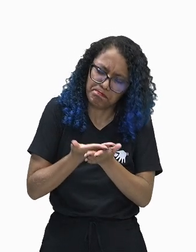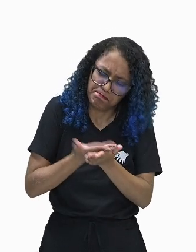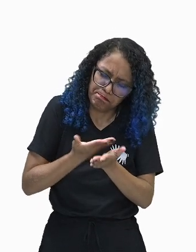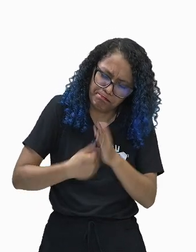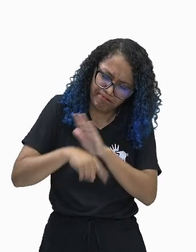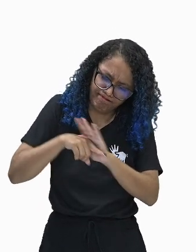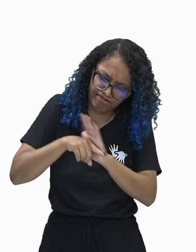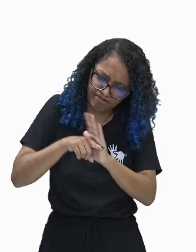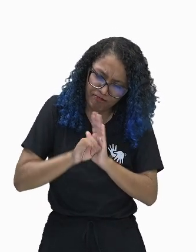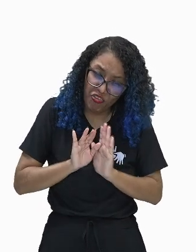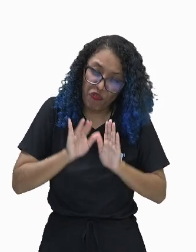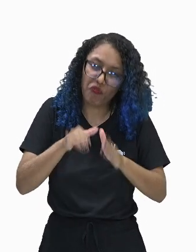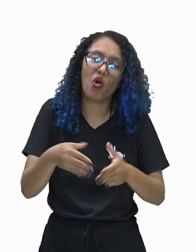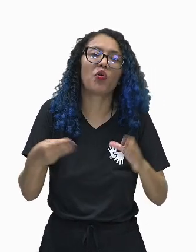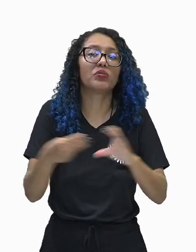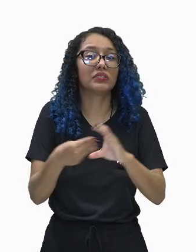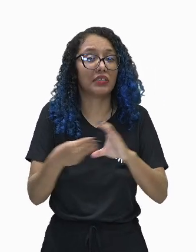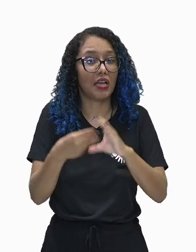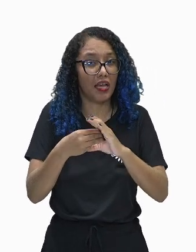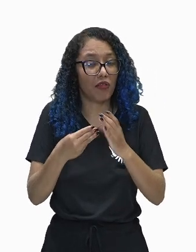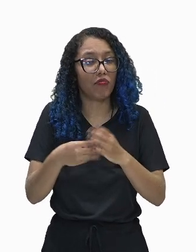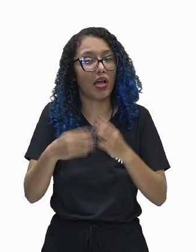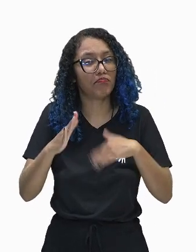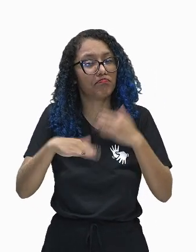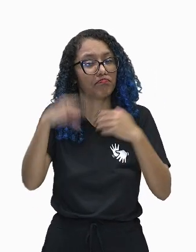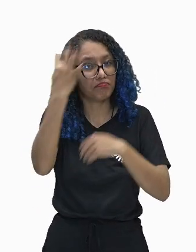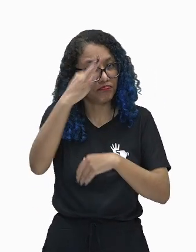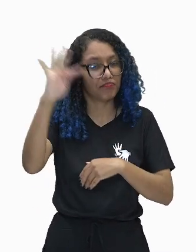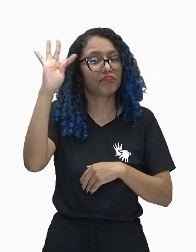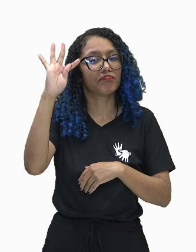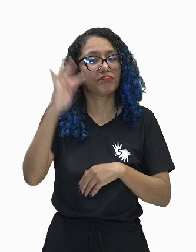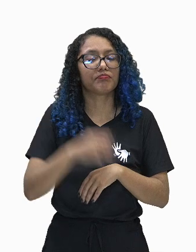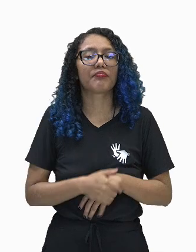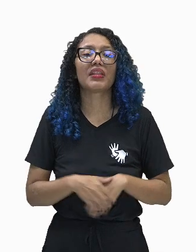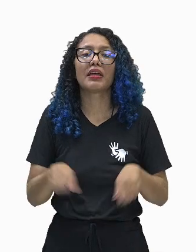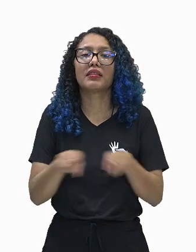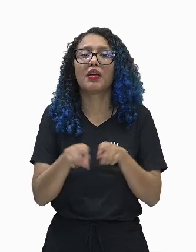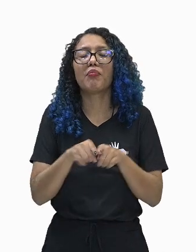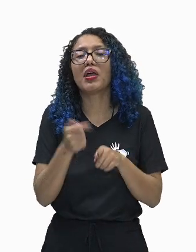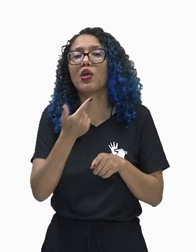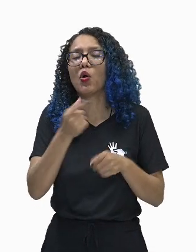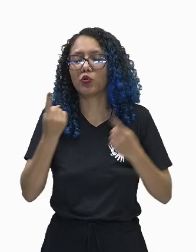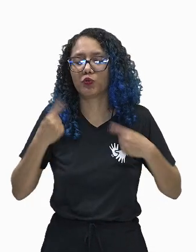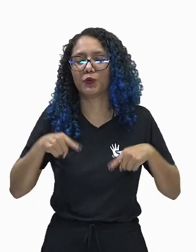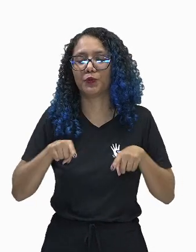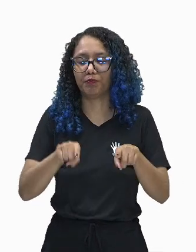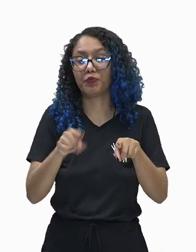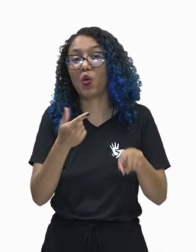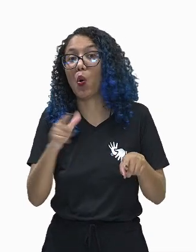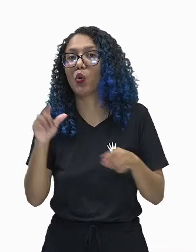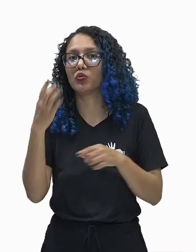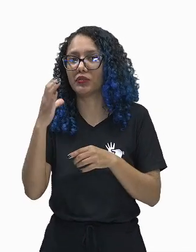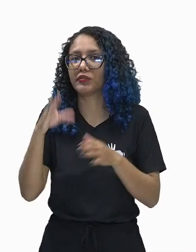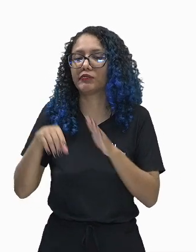Contemporâneo a ele, muitos outros cientistas também faziam o uso, já que, com duas décadas de diferença da